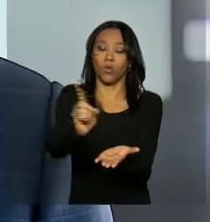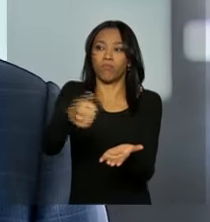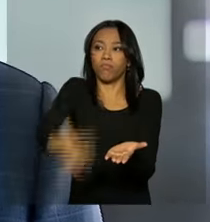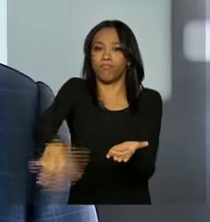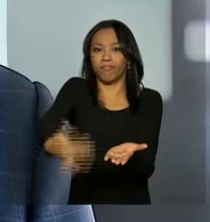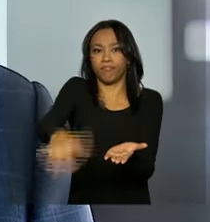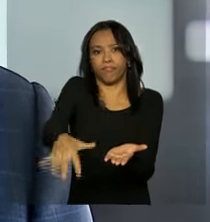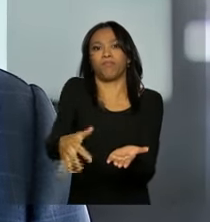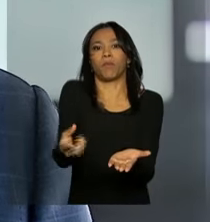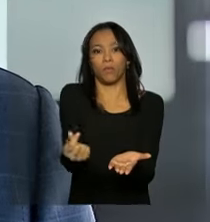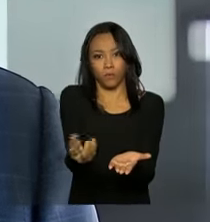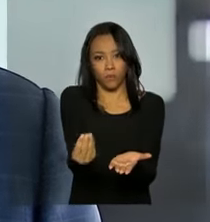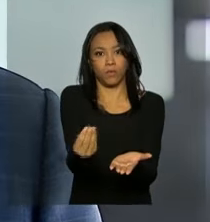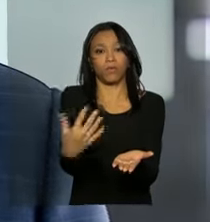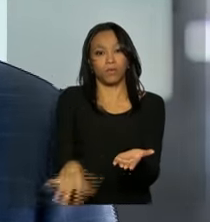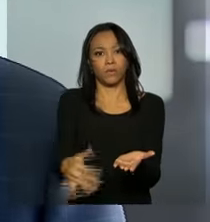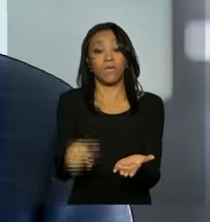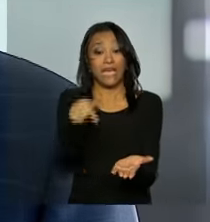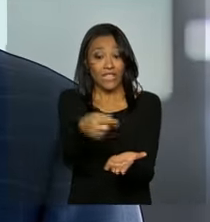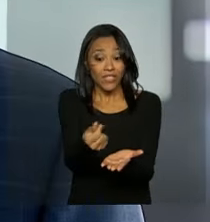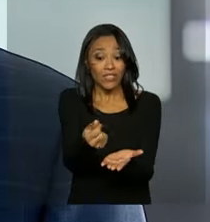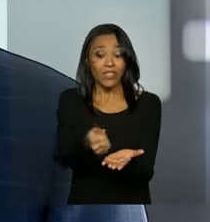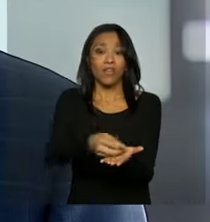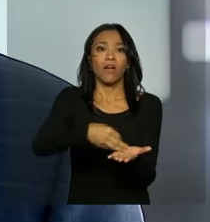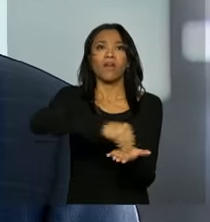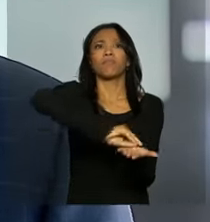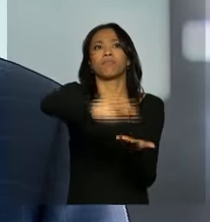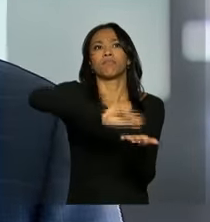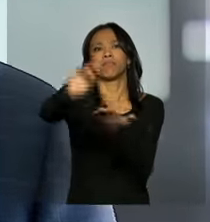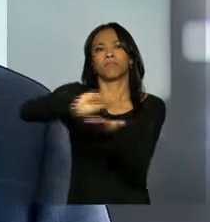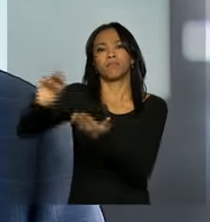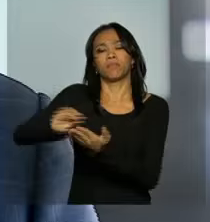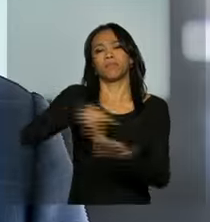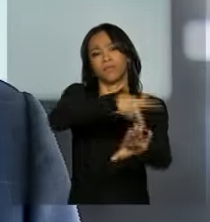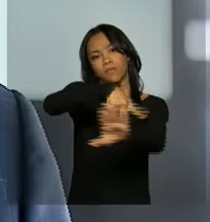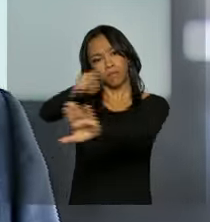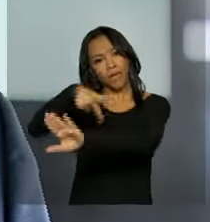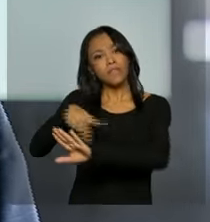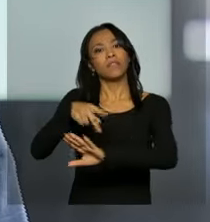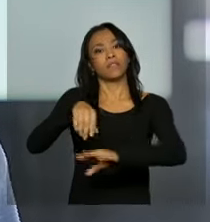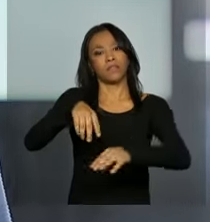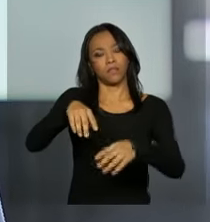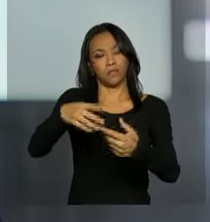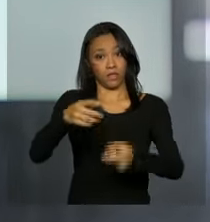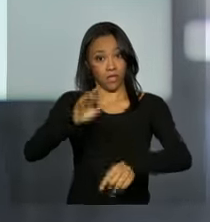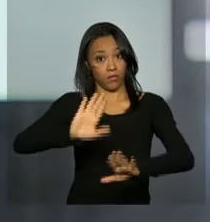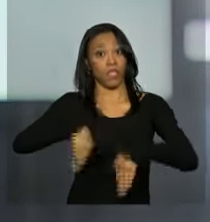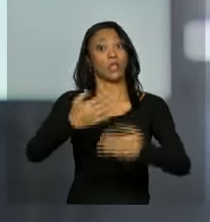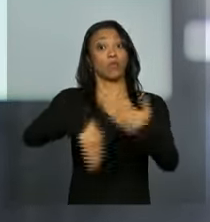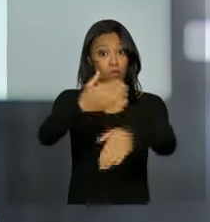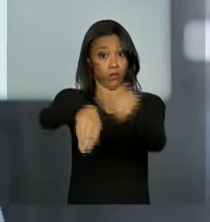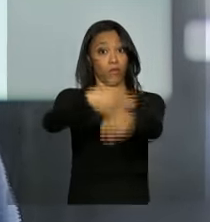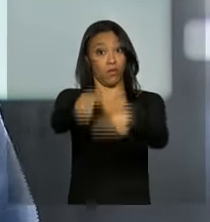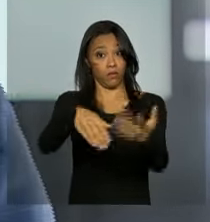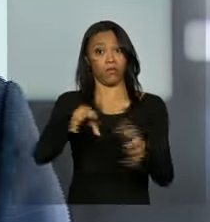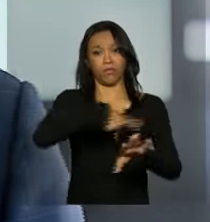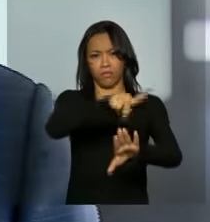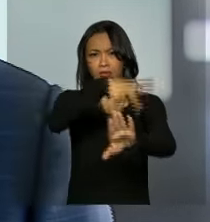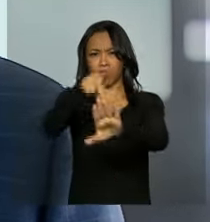parte disso irá para os países em desenvolvimento, ou seja, as exportações dos países em desenvolvimento